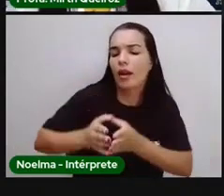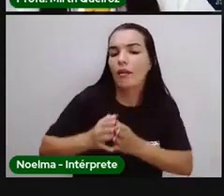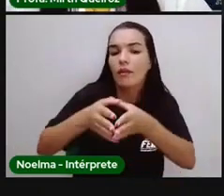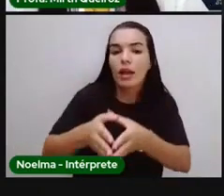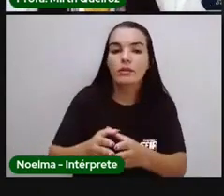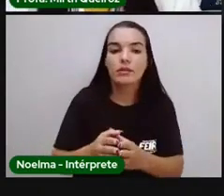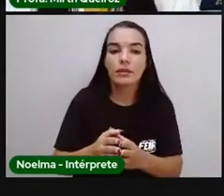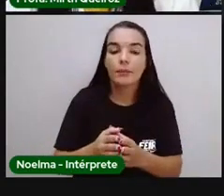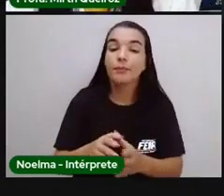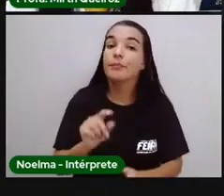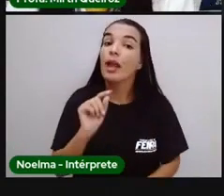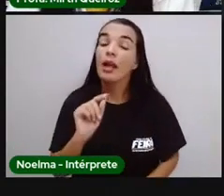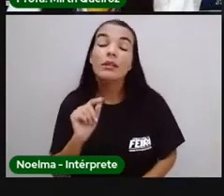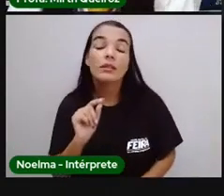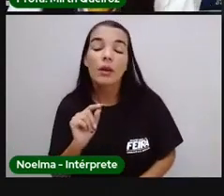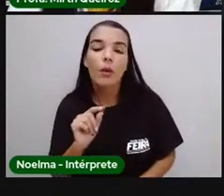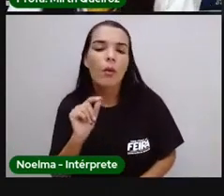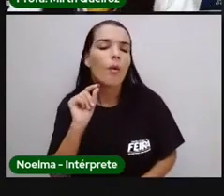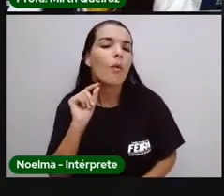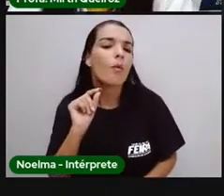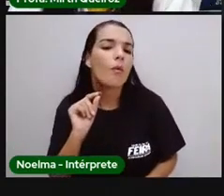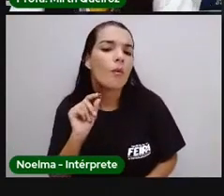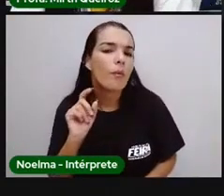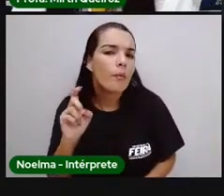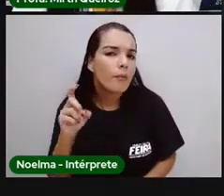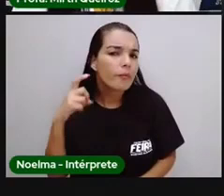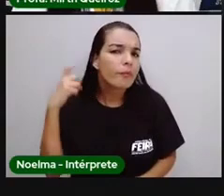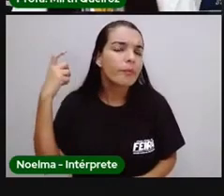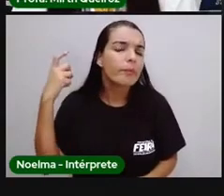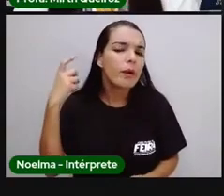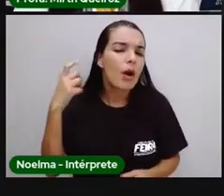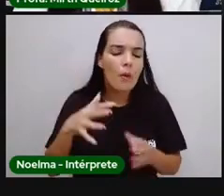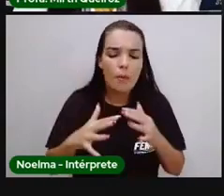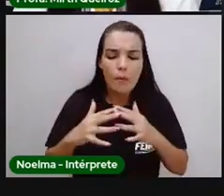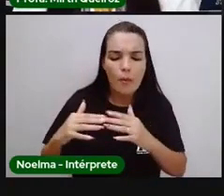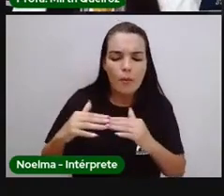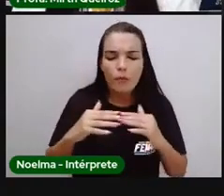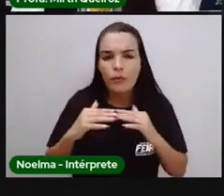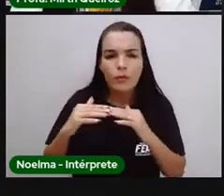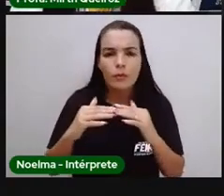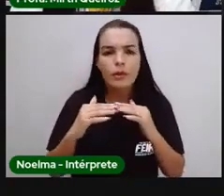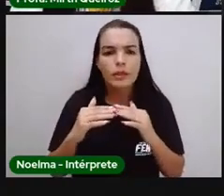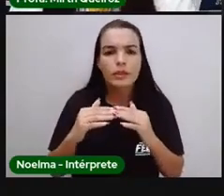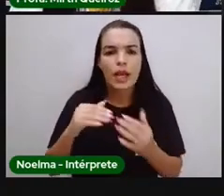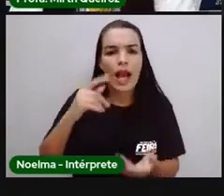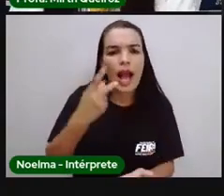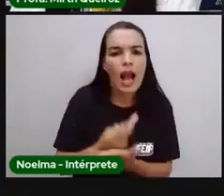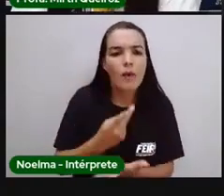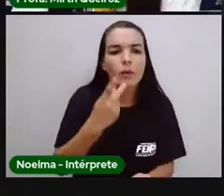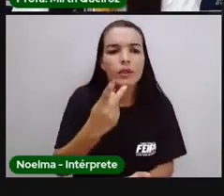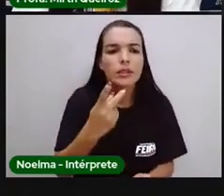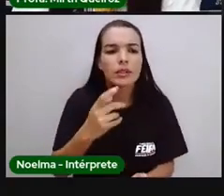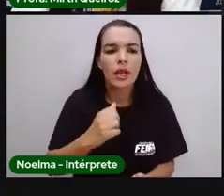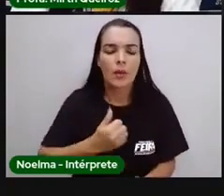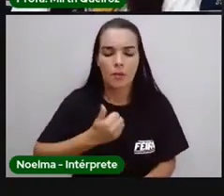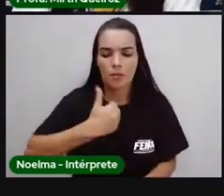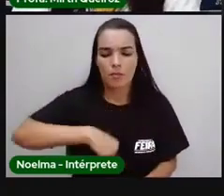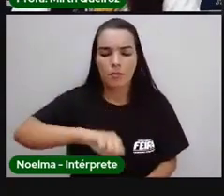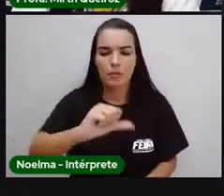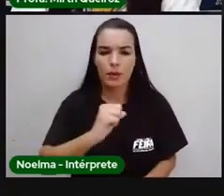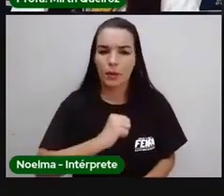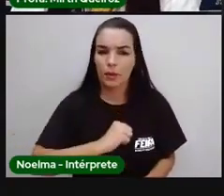Foi um movimento que aconteceu na Europa a partir do século XV, quando países